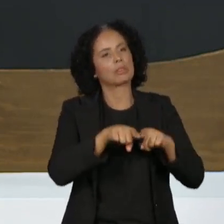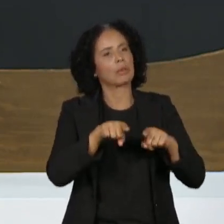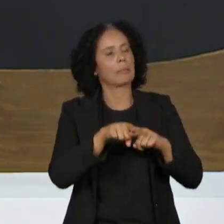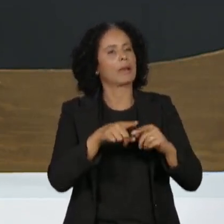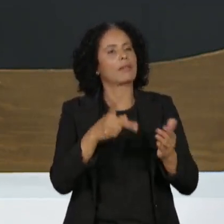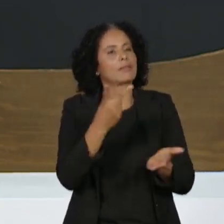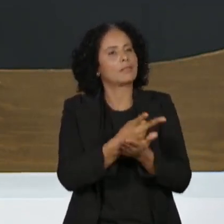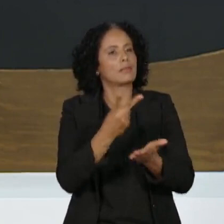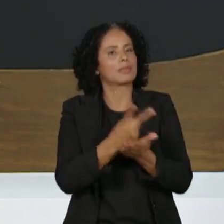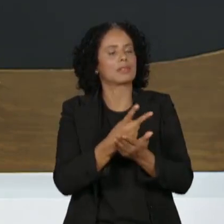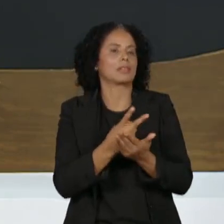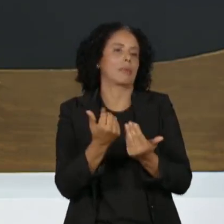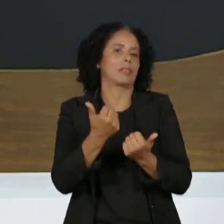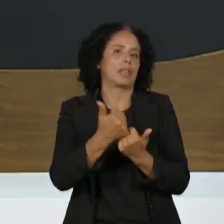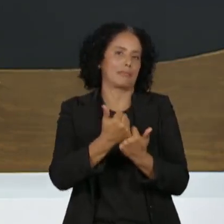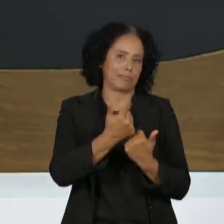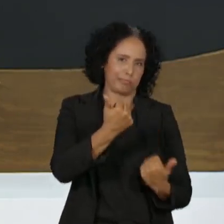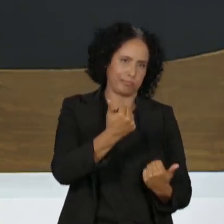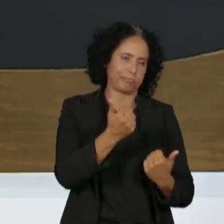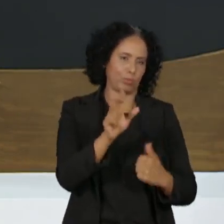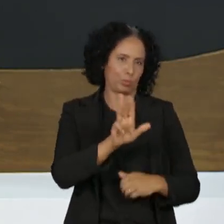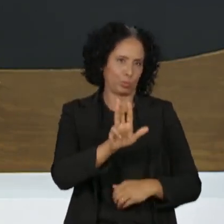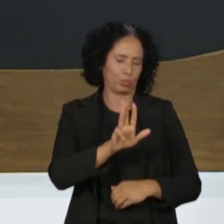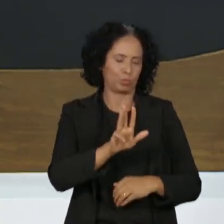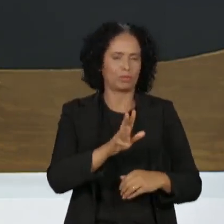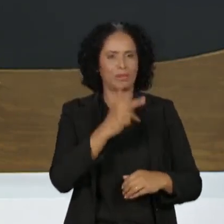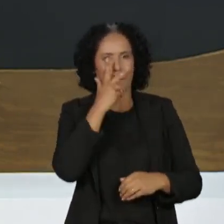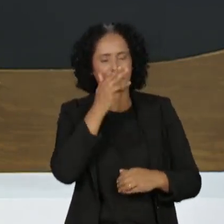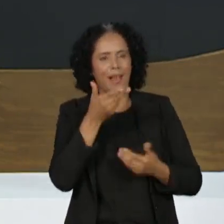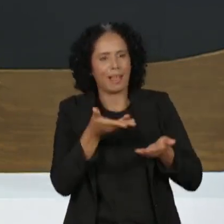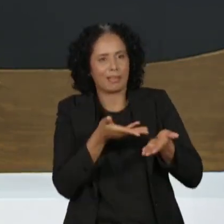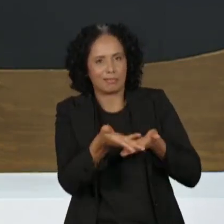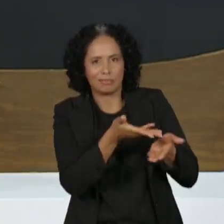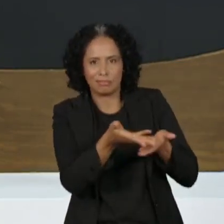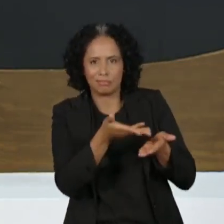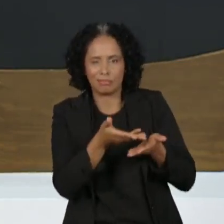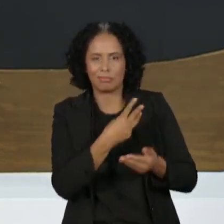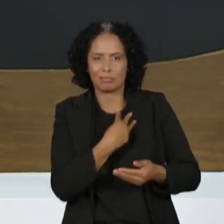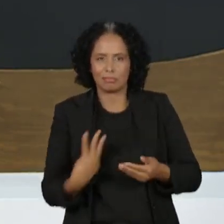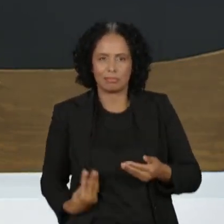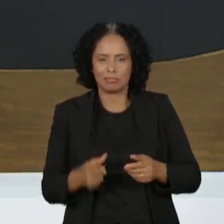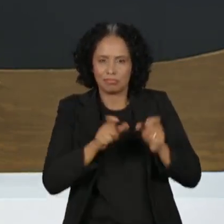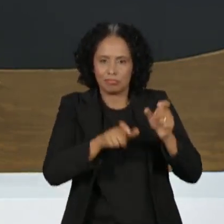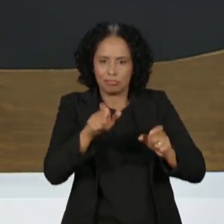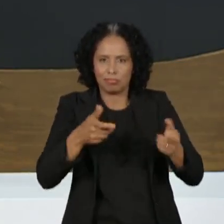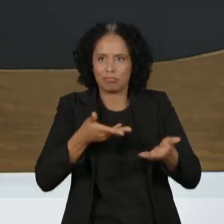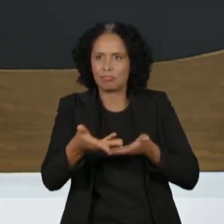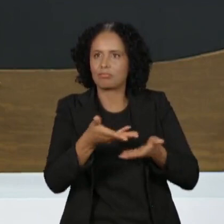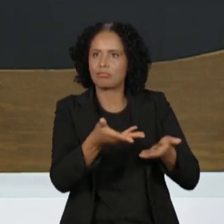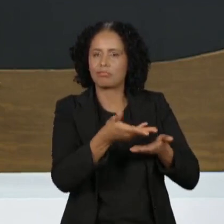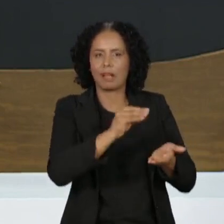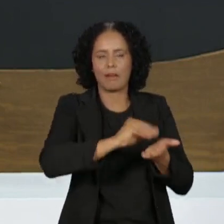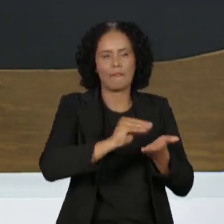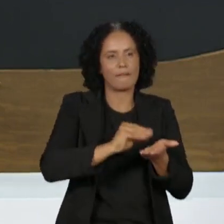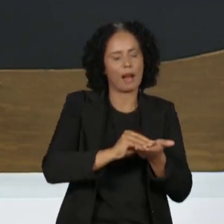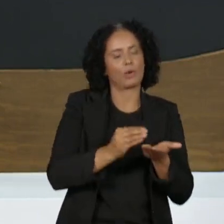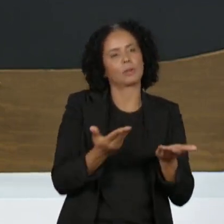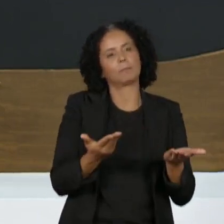do Lula e isso acabou pautando um pouco a relação dele com os outros ministros, com o próprio Lula e com o Congresso.